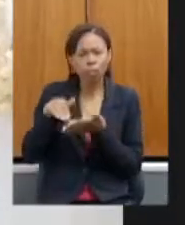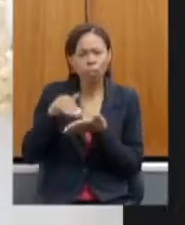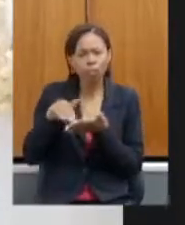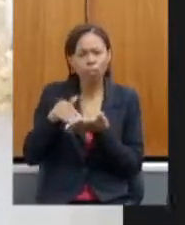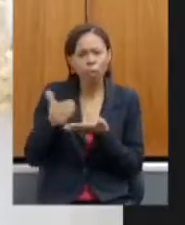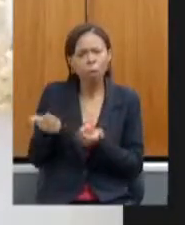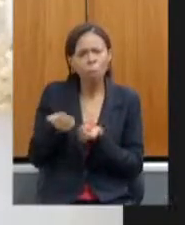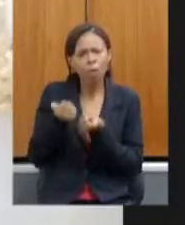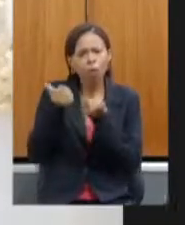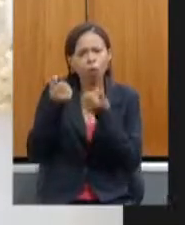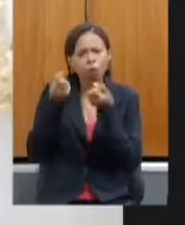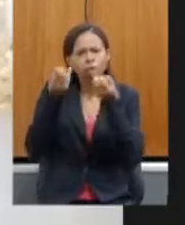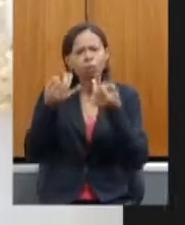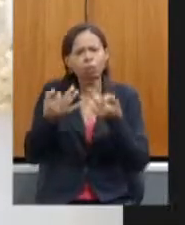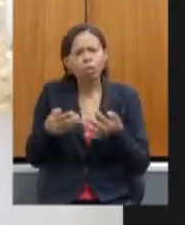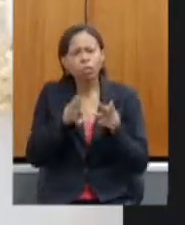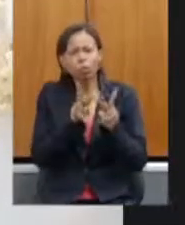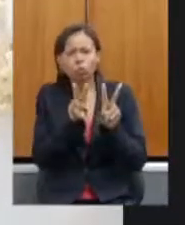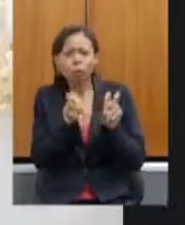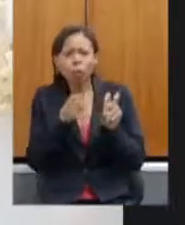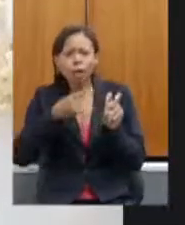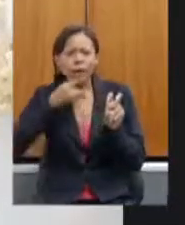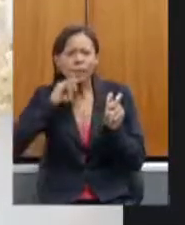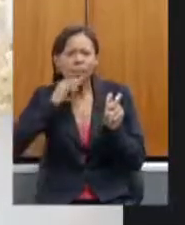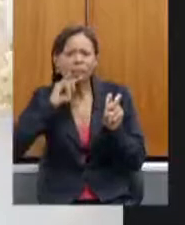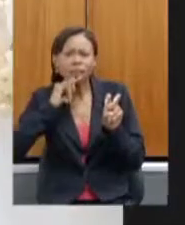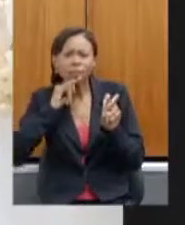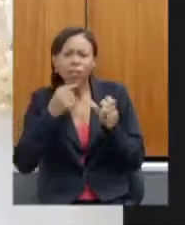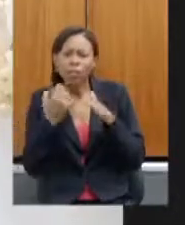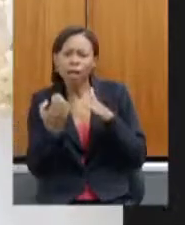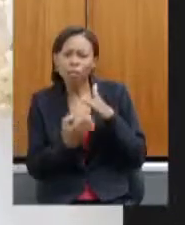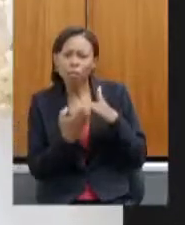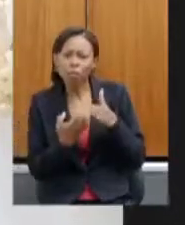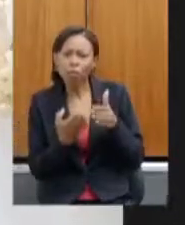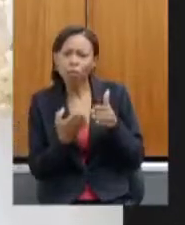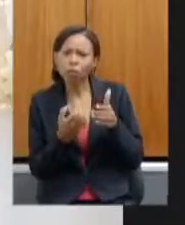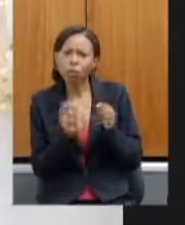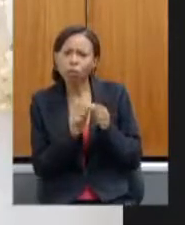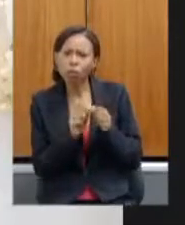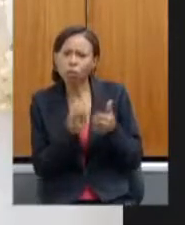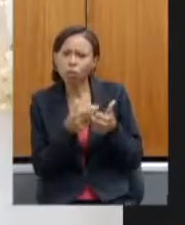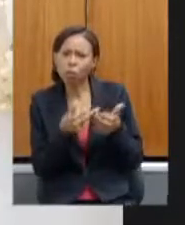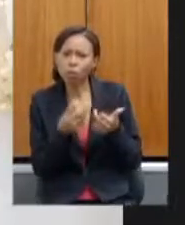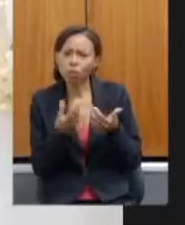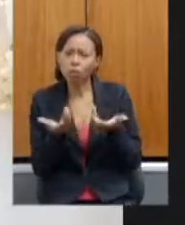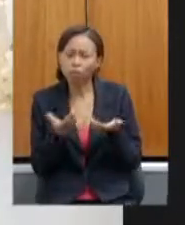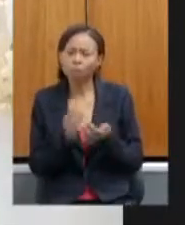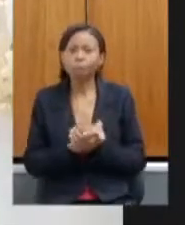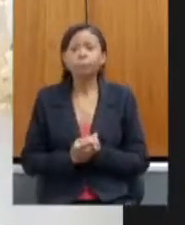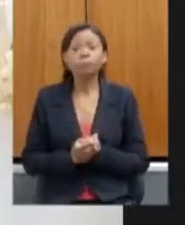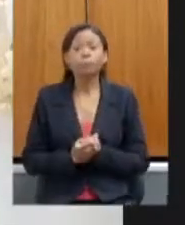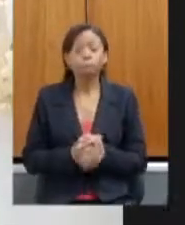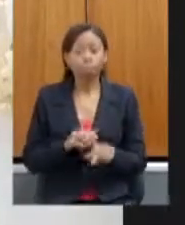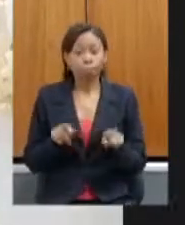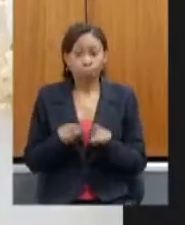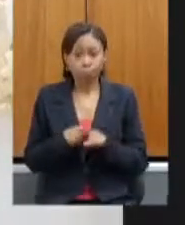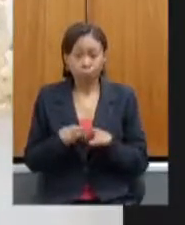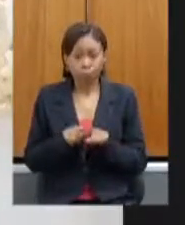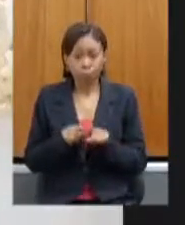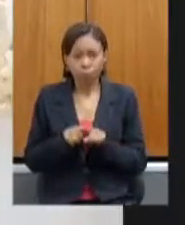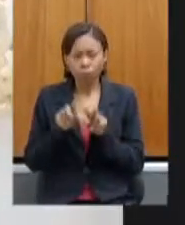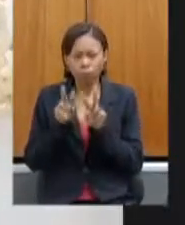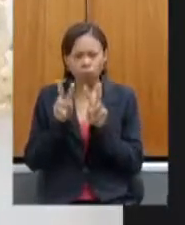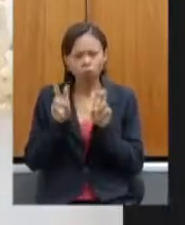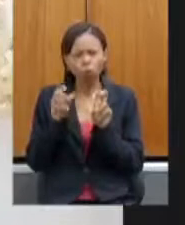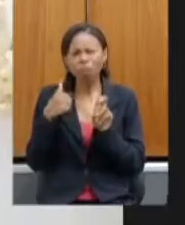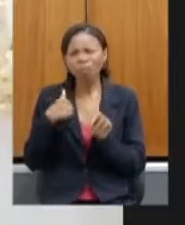no Tocante às cachaças artesanais, ficaria muito grato. Também, no Tocante, eu não